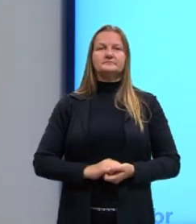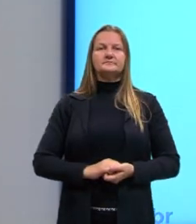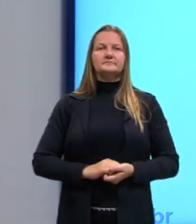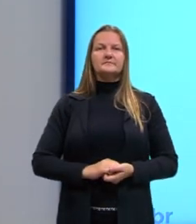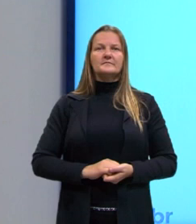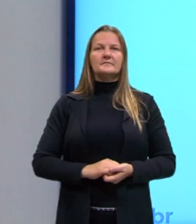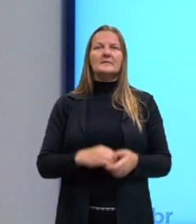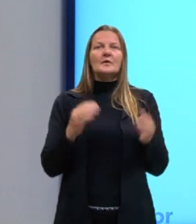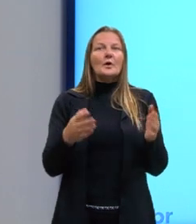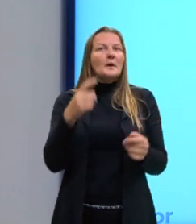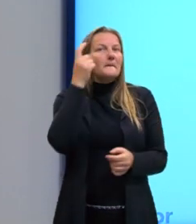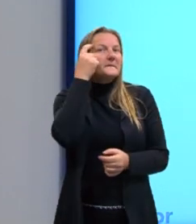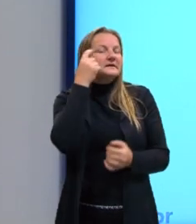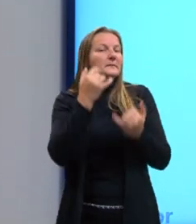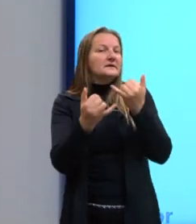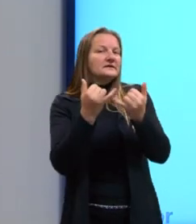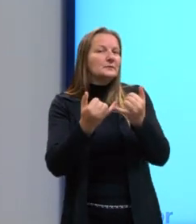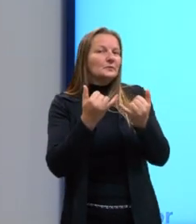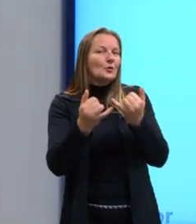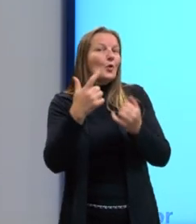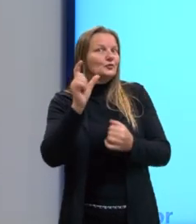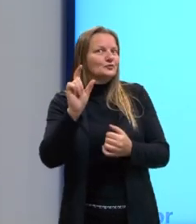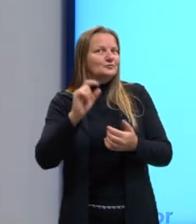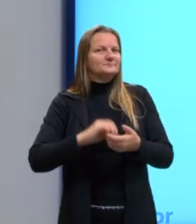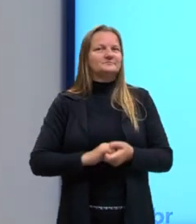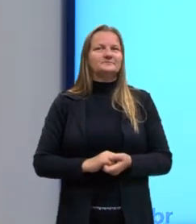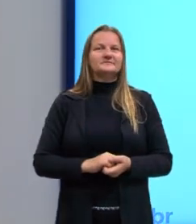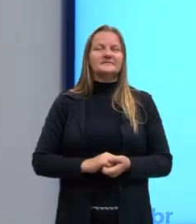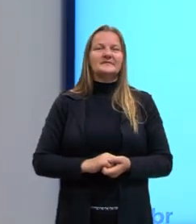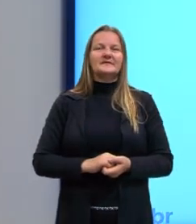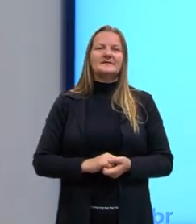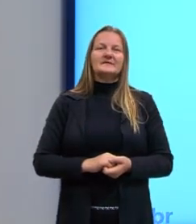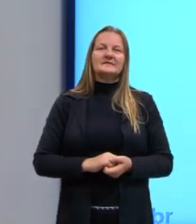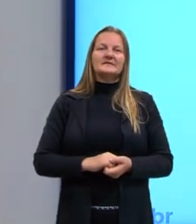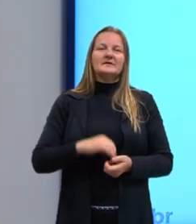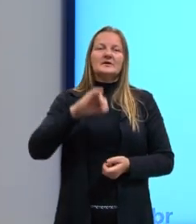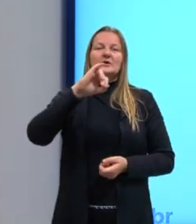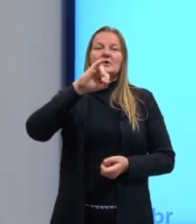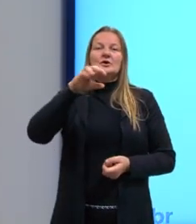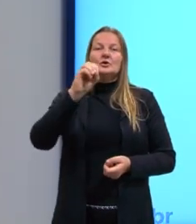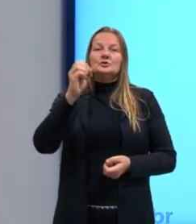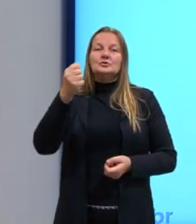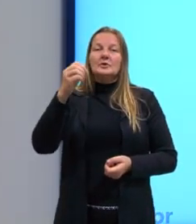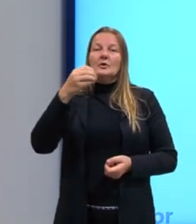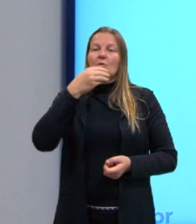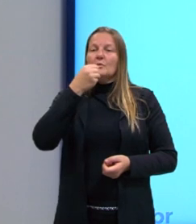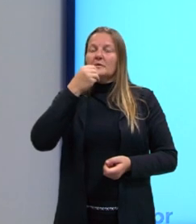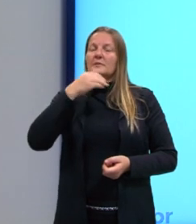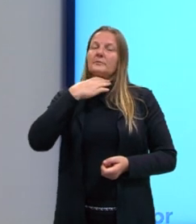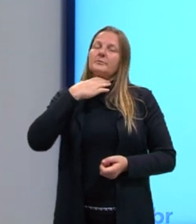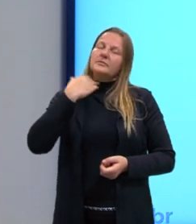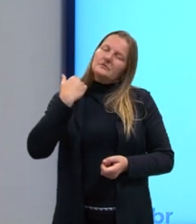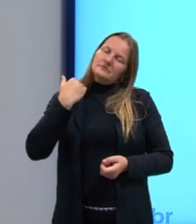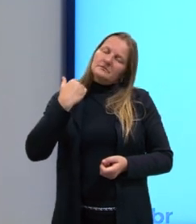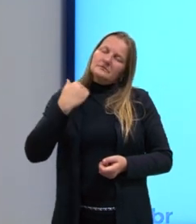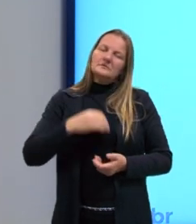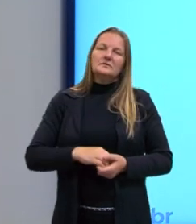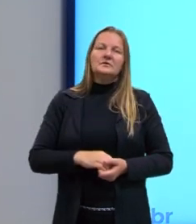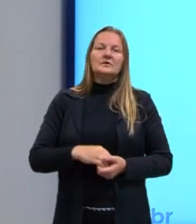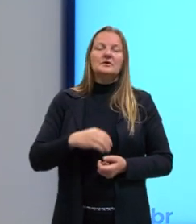vamos pensar em um outro exemplo. Se o nosso exemplo ali do João morreu fosse... João